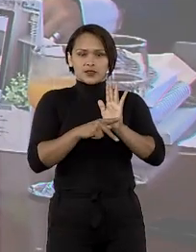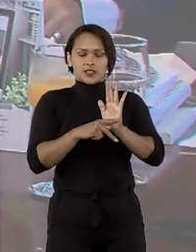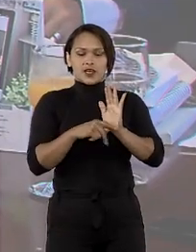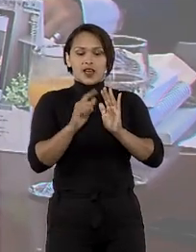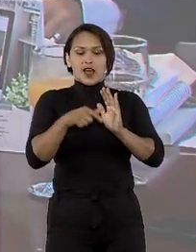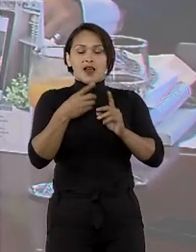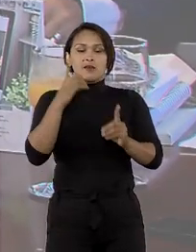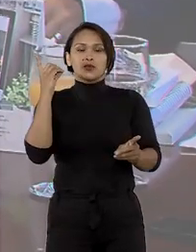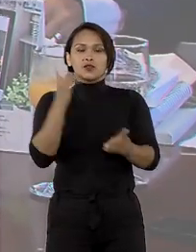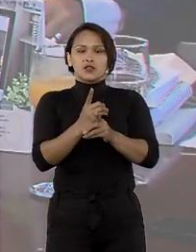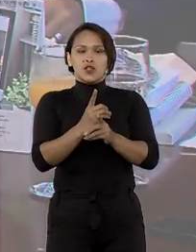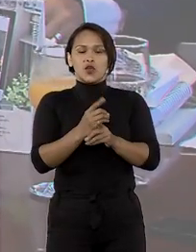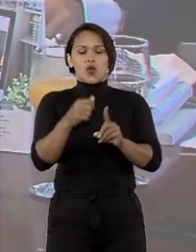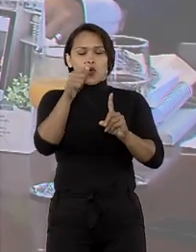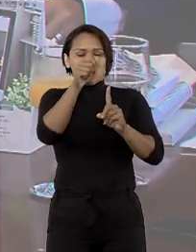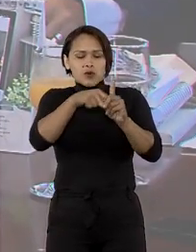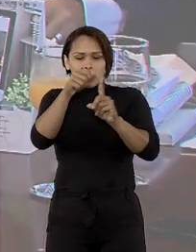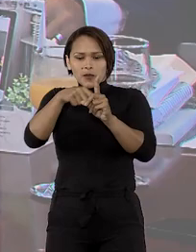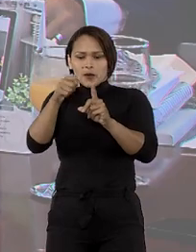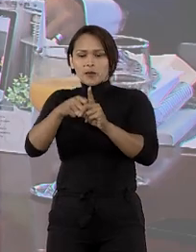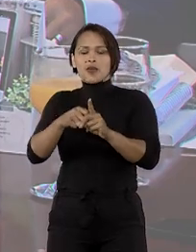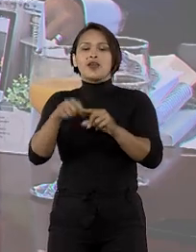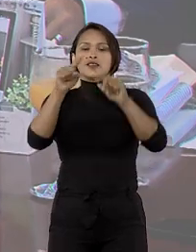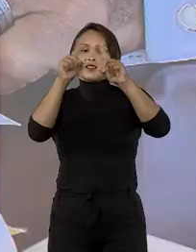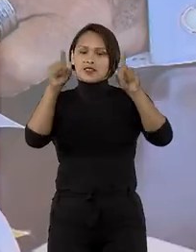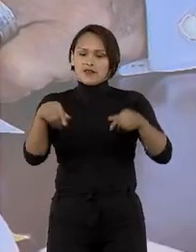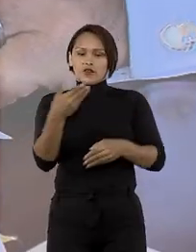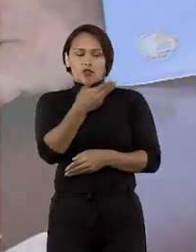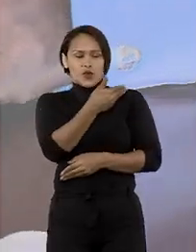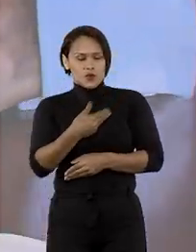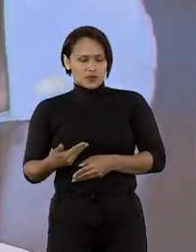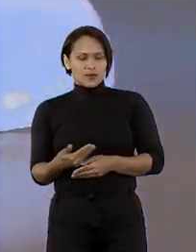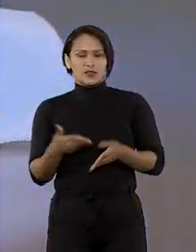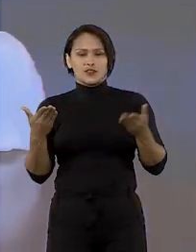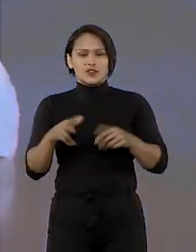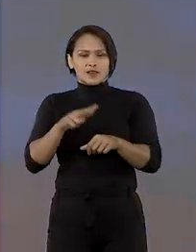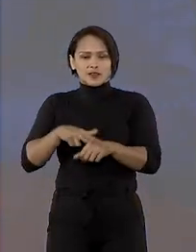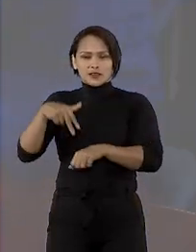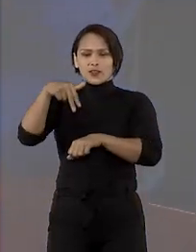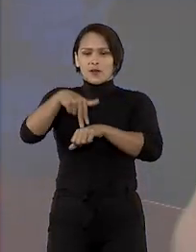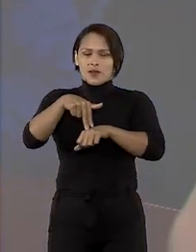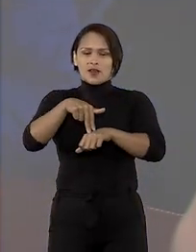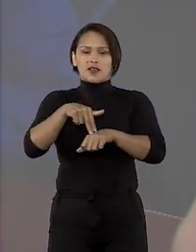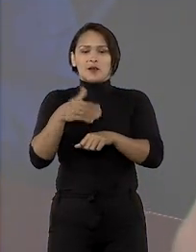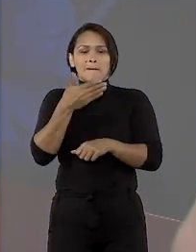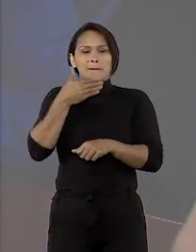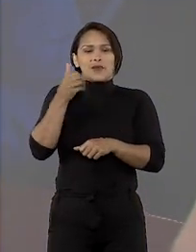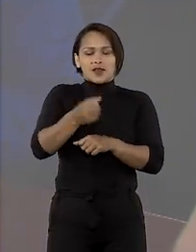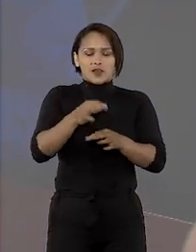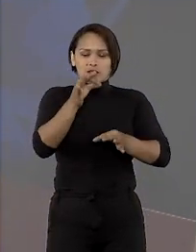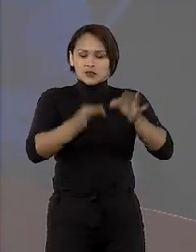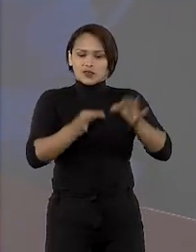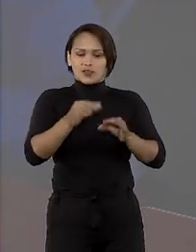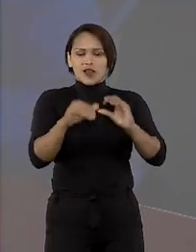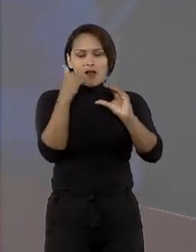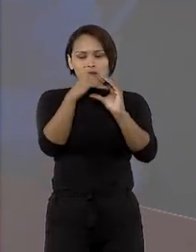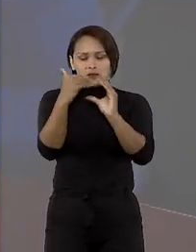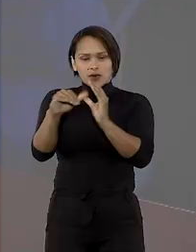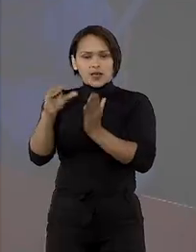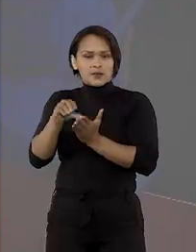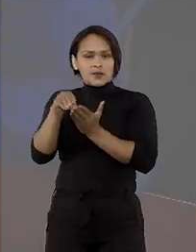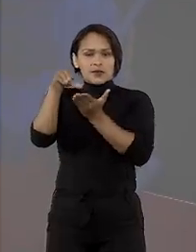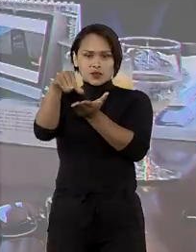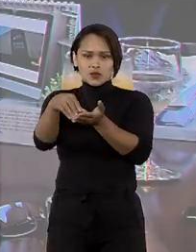Após os encontros mensais, servidores já foram nomeados, sugestões para melhorias do judiciário foram encaminhadas para os órgãos